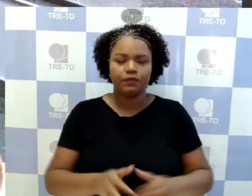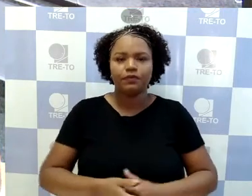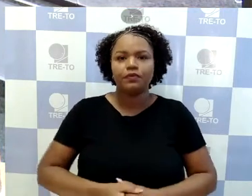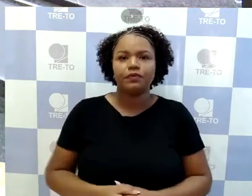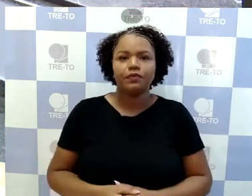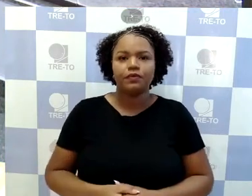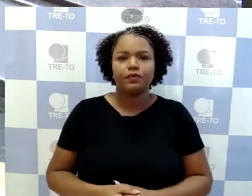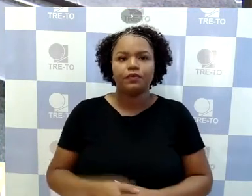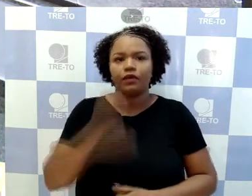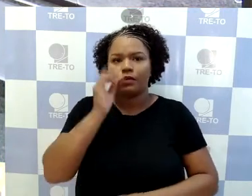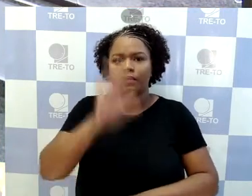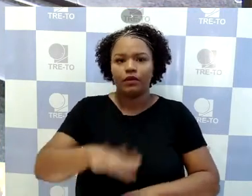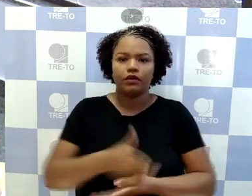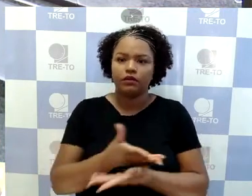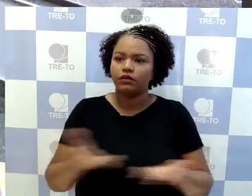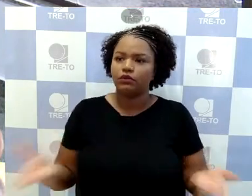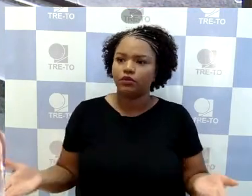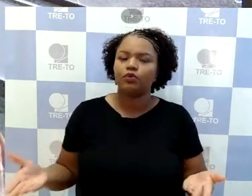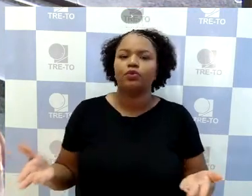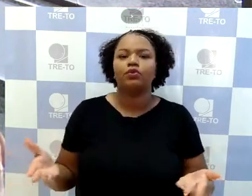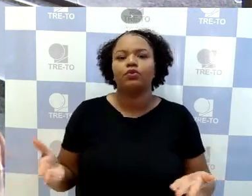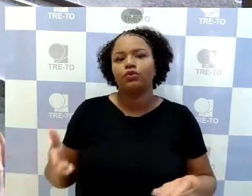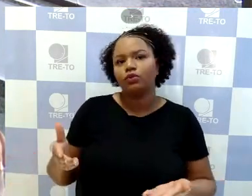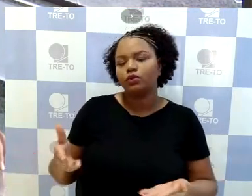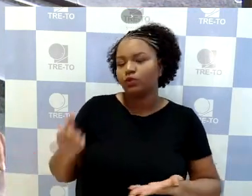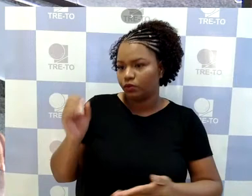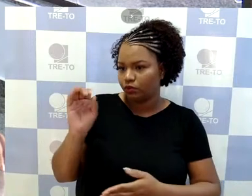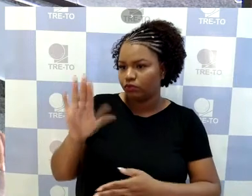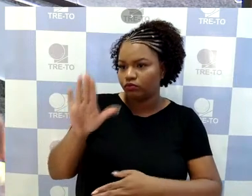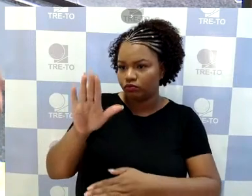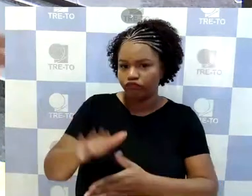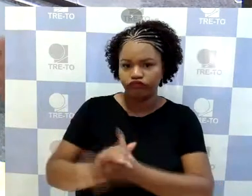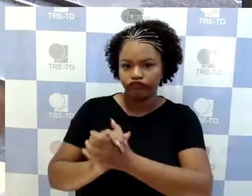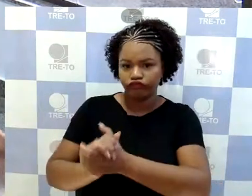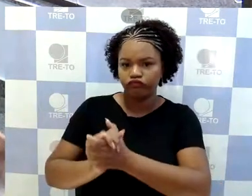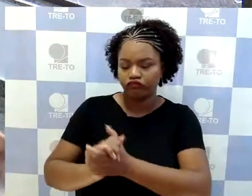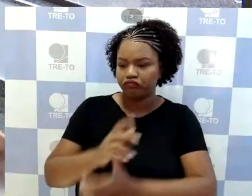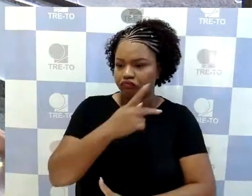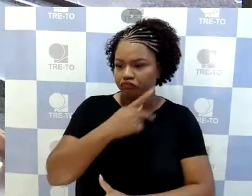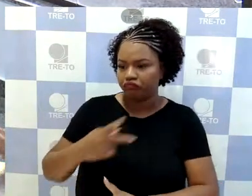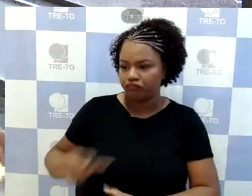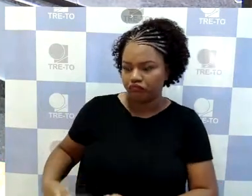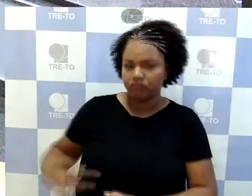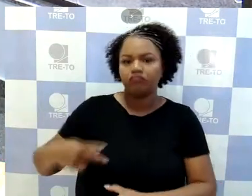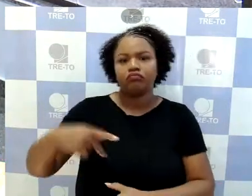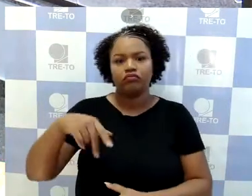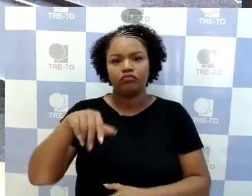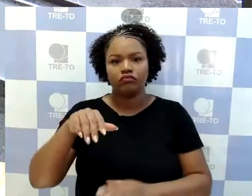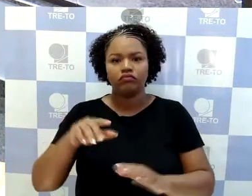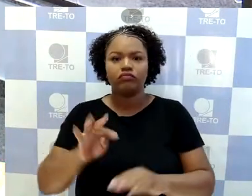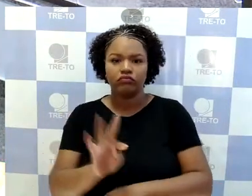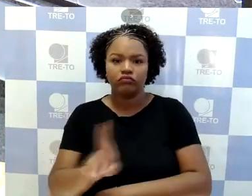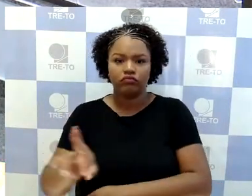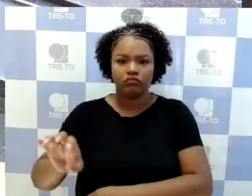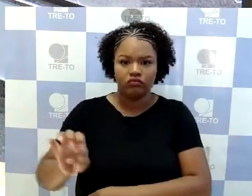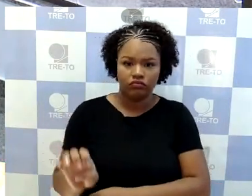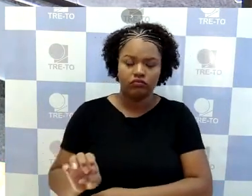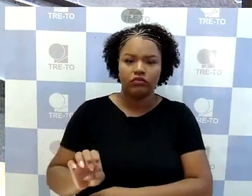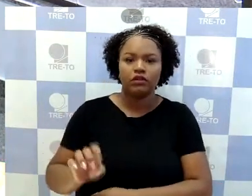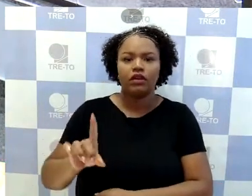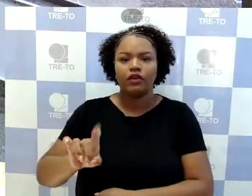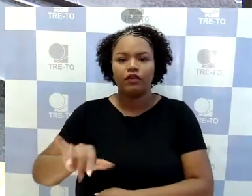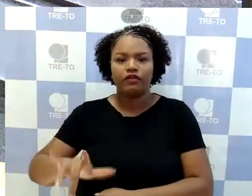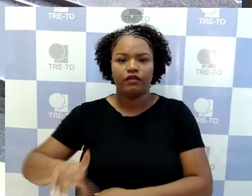Na pessoa do presidente dessa casa, o desembargador doutor Helvécio, a qual cumprimento todos os outros membros, o membro da Procuradoria Eleitoral,